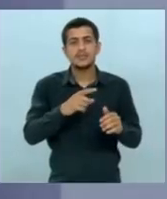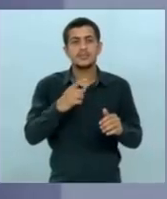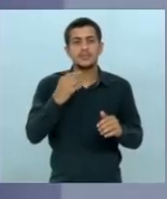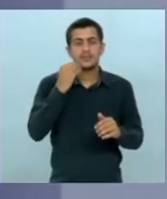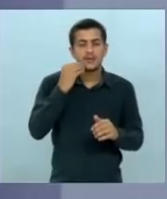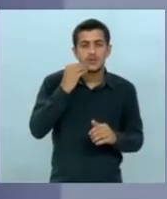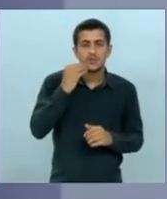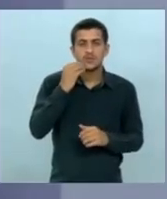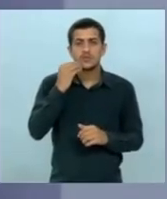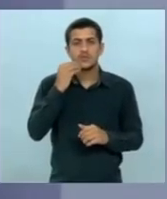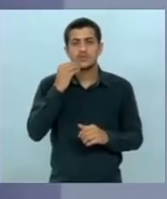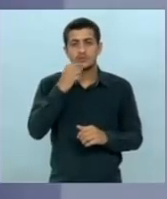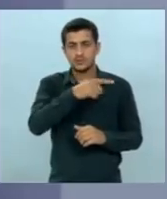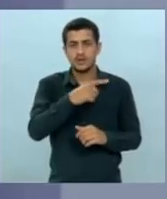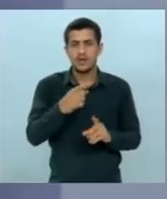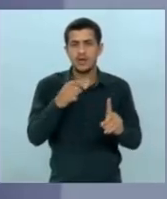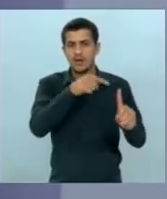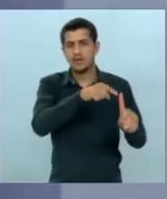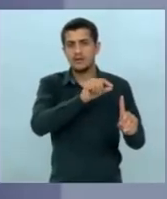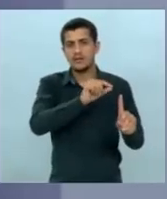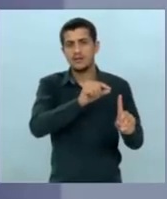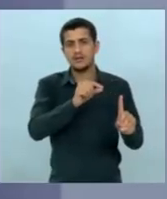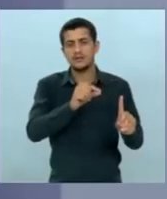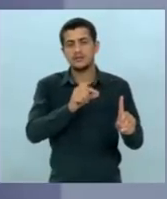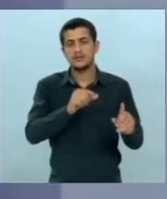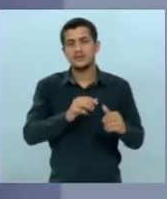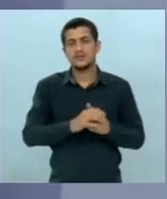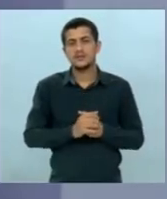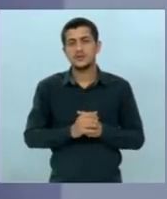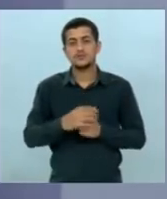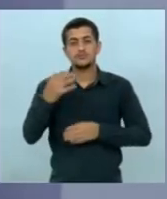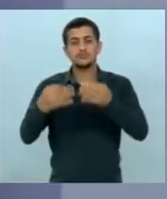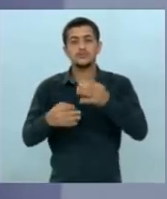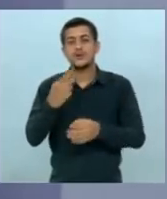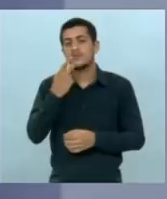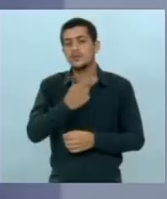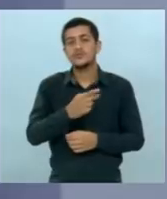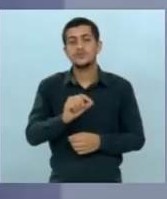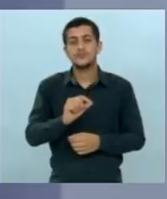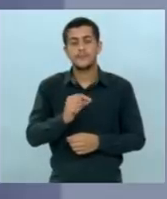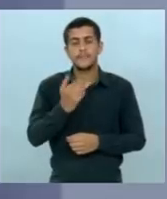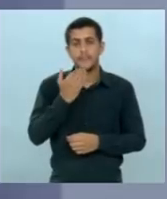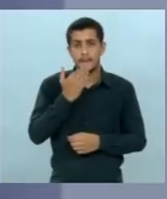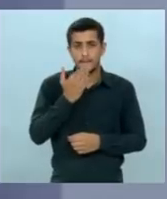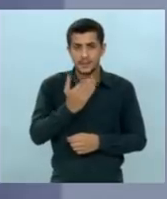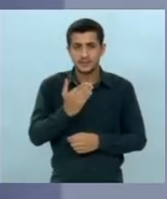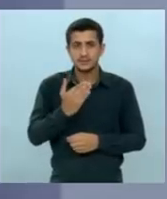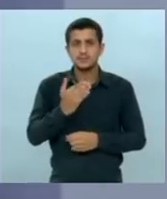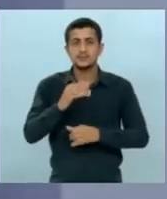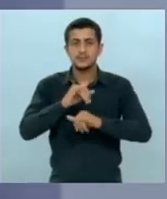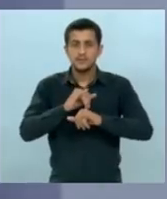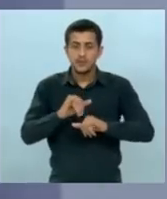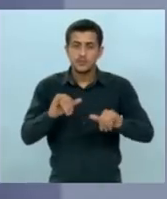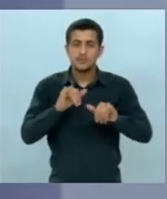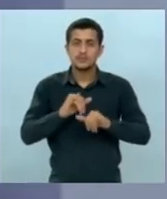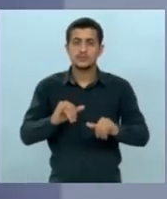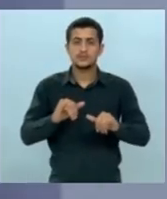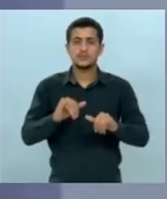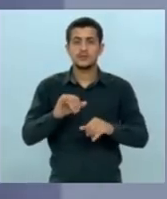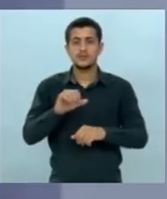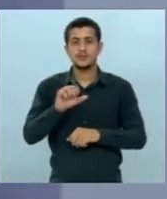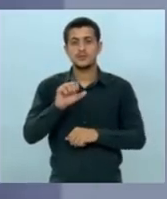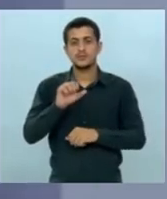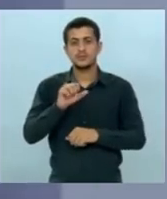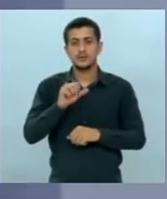que eu falei que você era acusado e o juiz disse o seguinte peço informações ao Ministério Público Federal ao